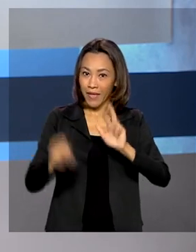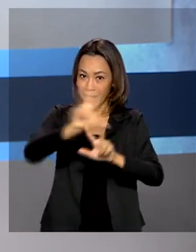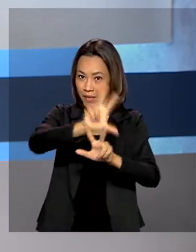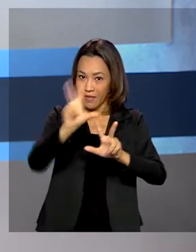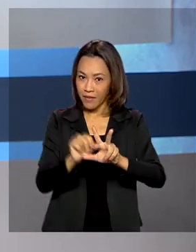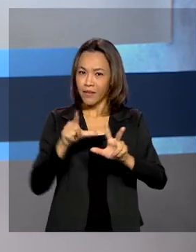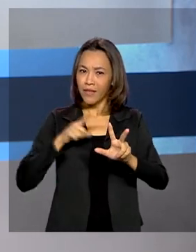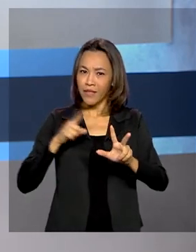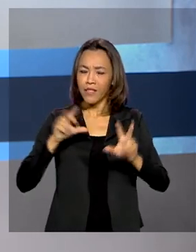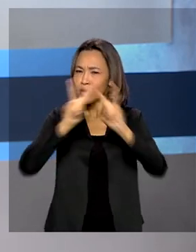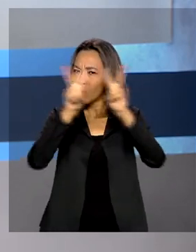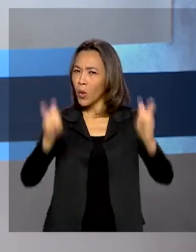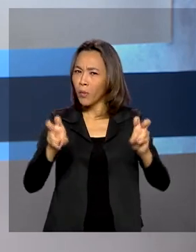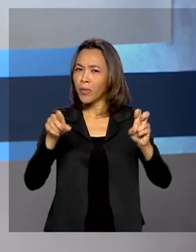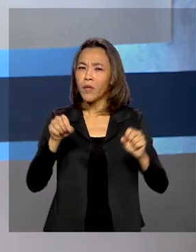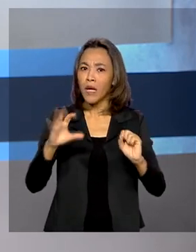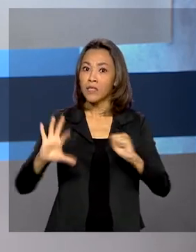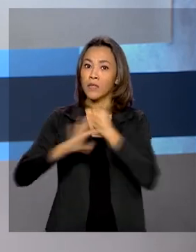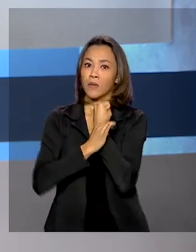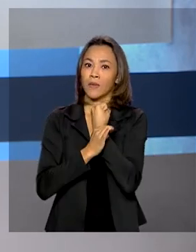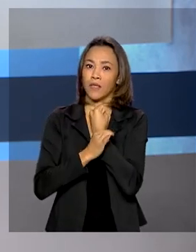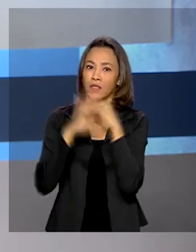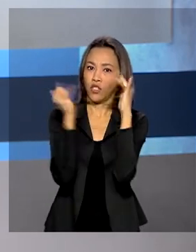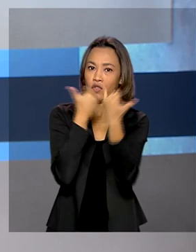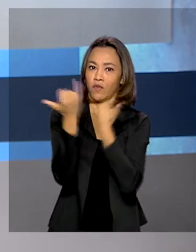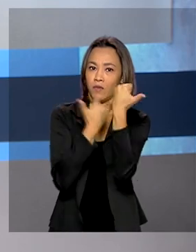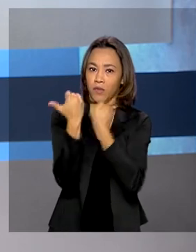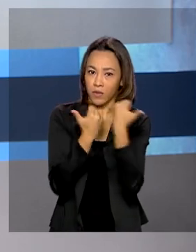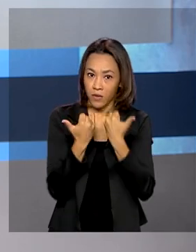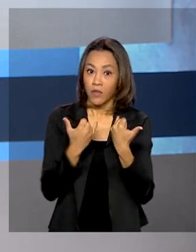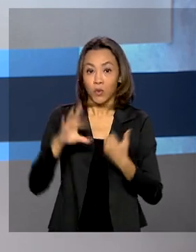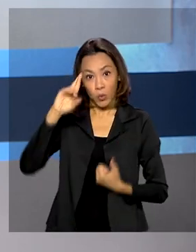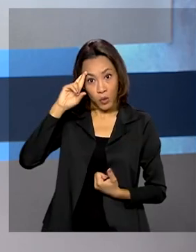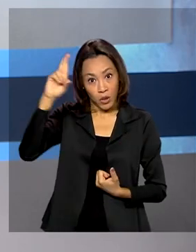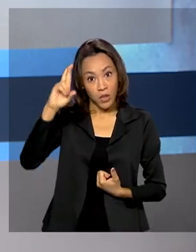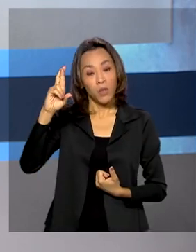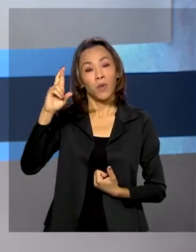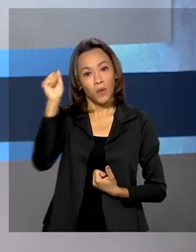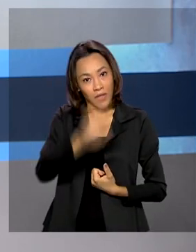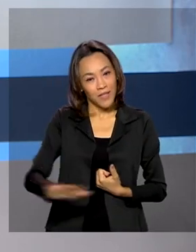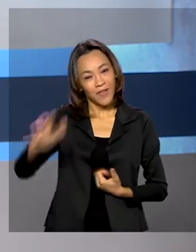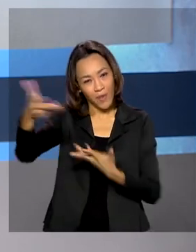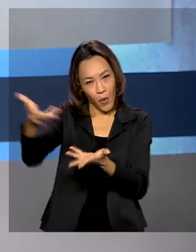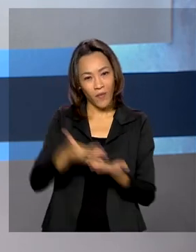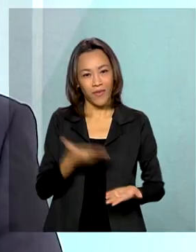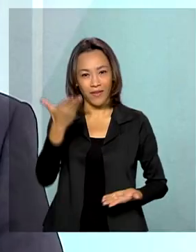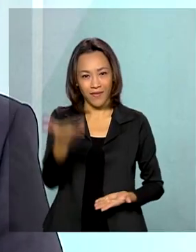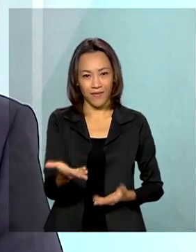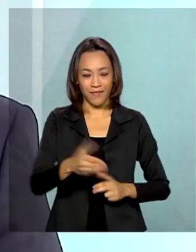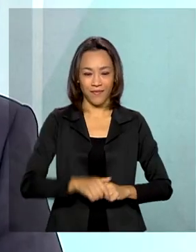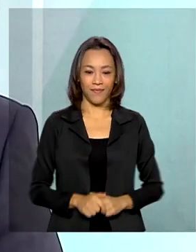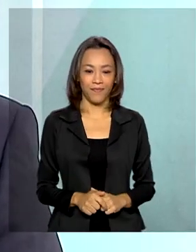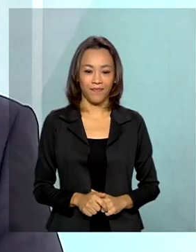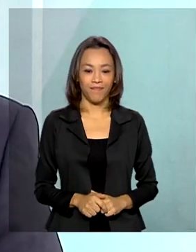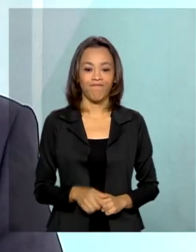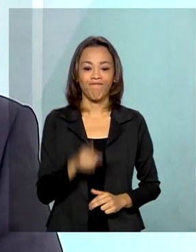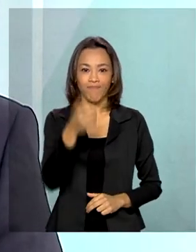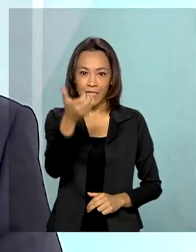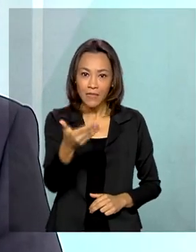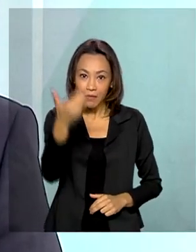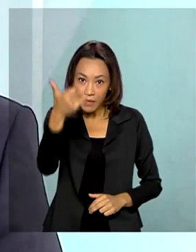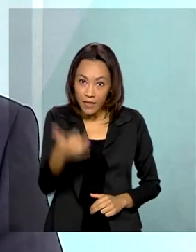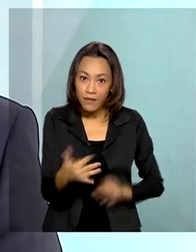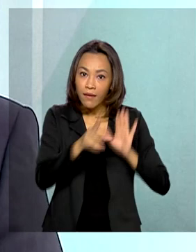a proteção de dados. O diretor-presidente da Autoridade Nacional de Dados é o convidado. A lei